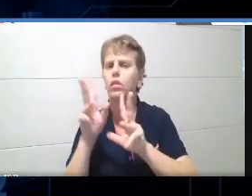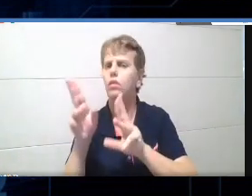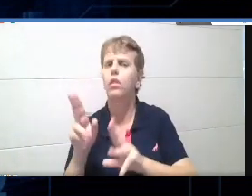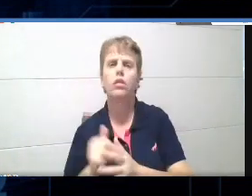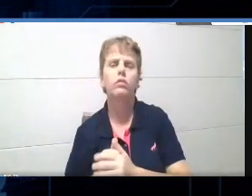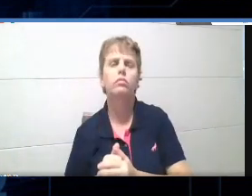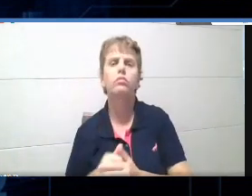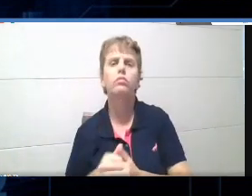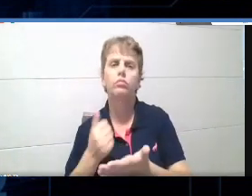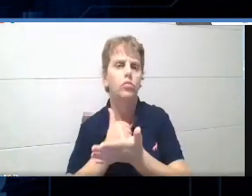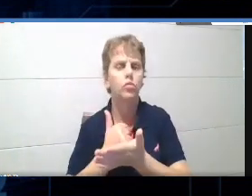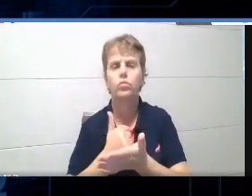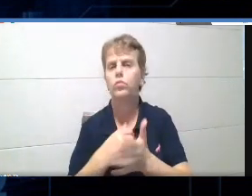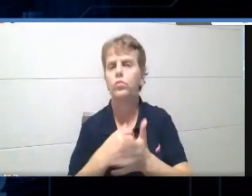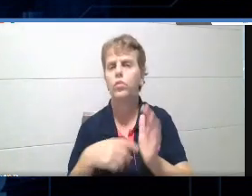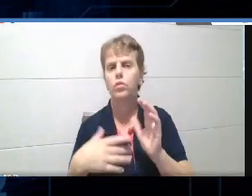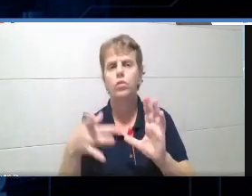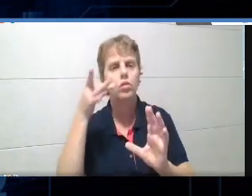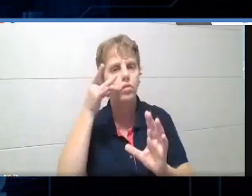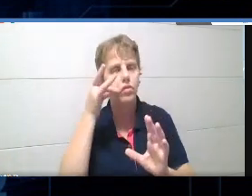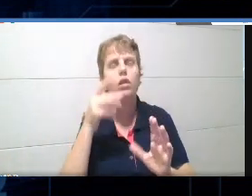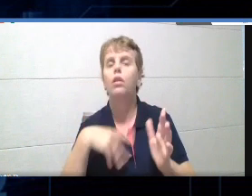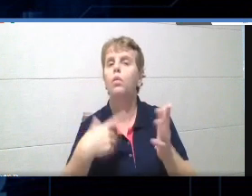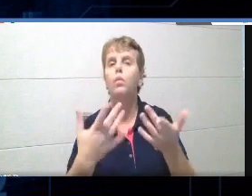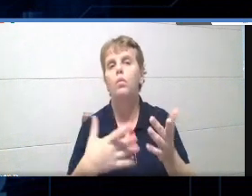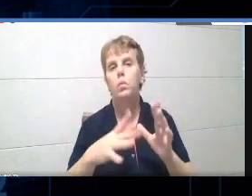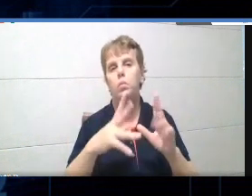vivo com eles. E se você der um continue, tá?